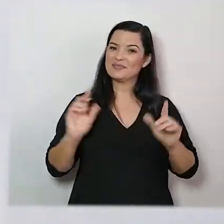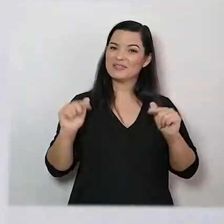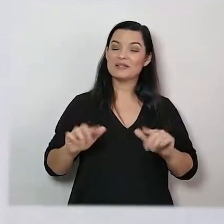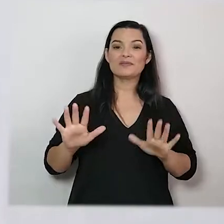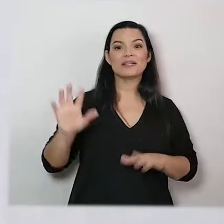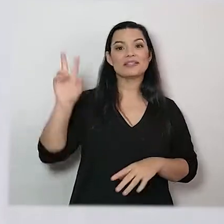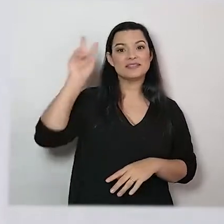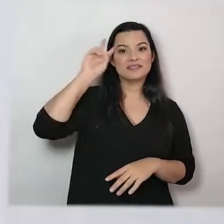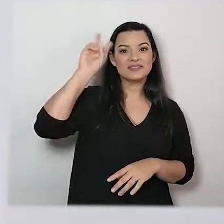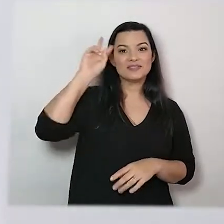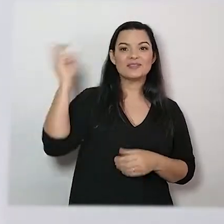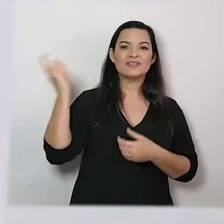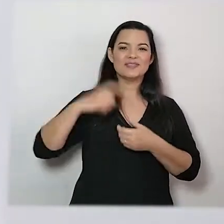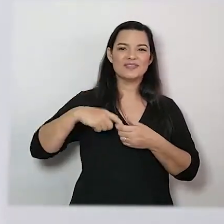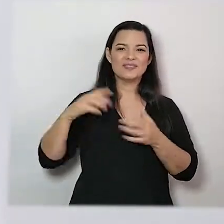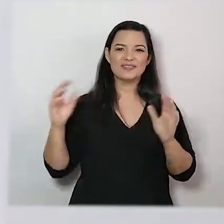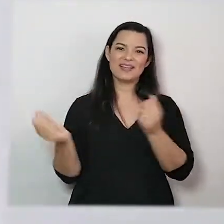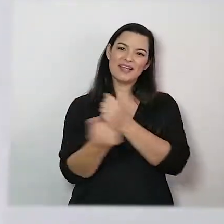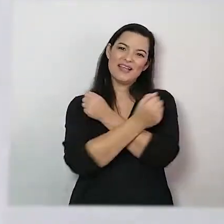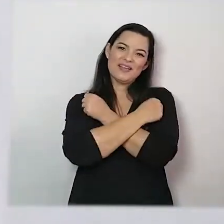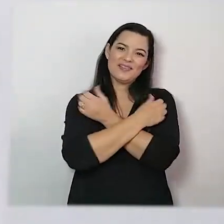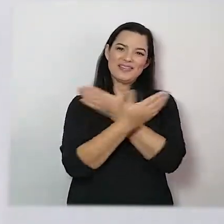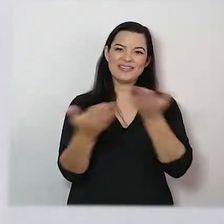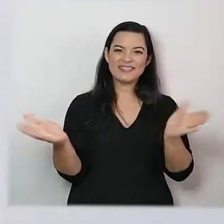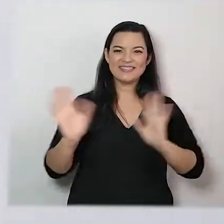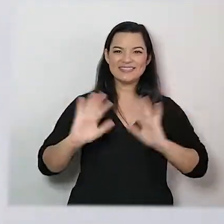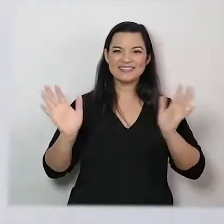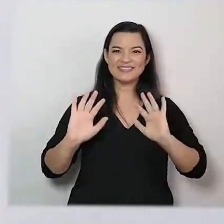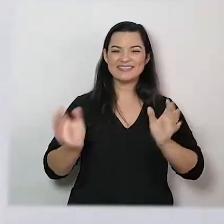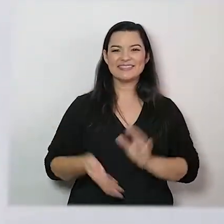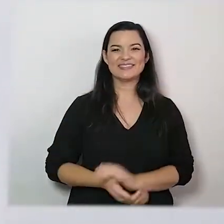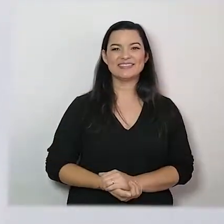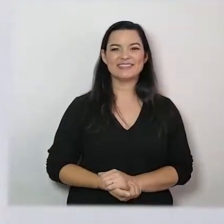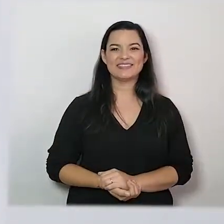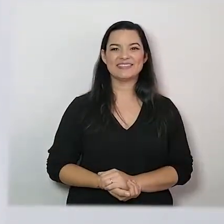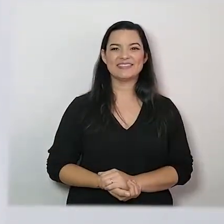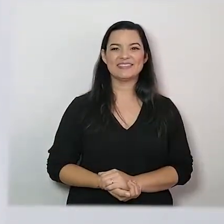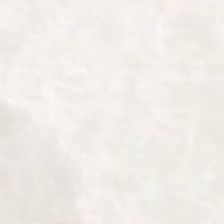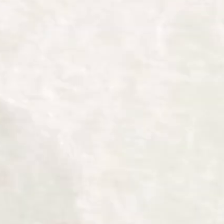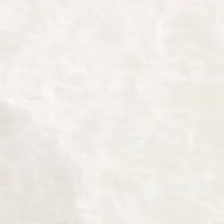na segunda-feira nós estamos de volta. Um grande abraço para vocês e até lá!